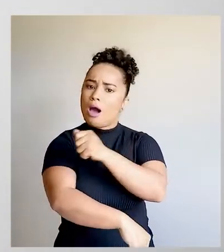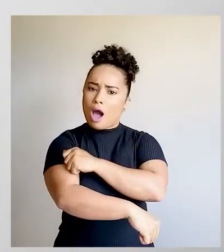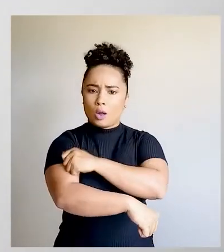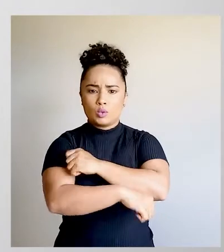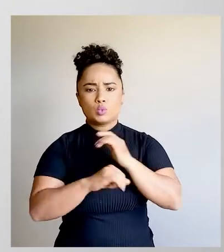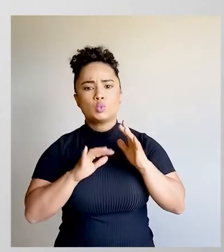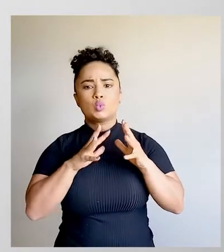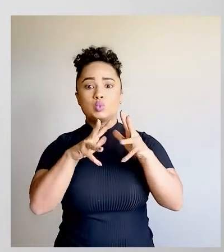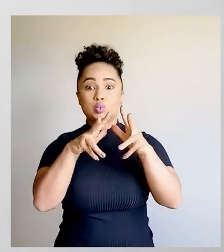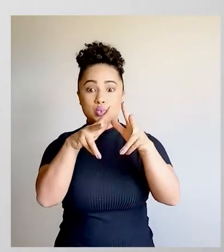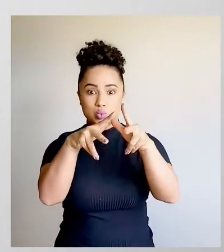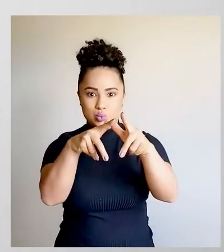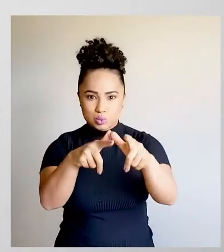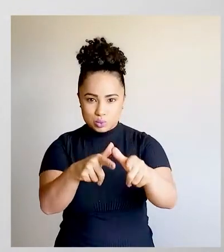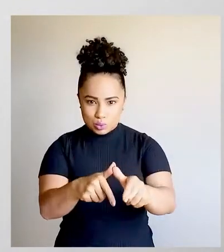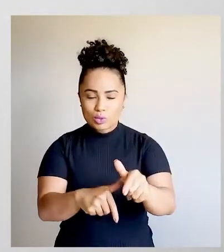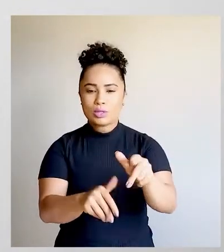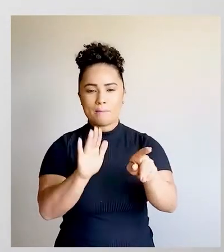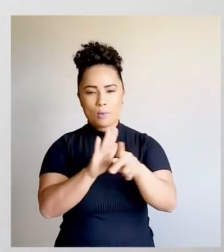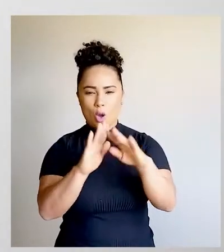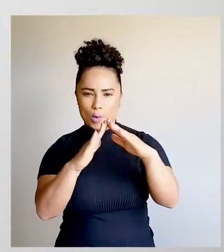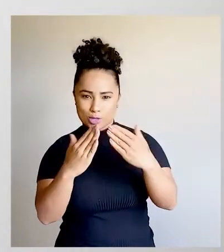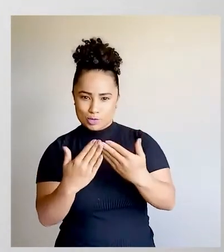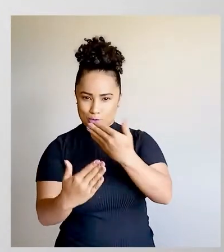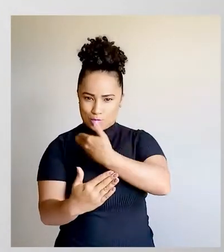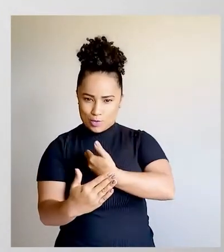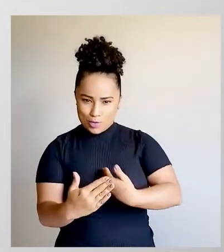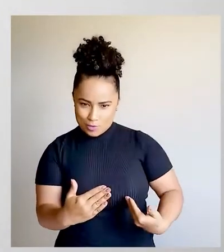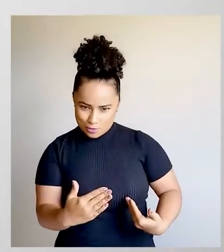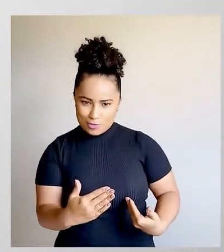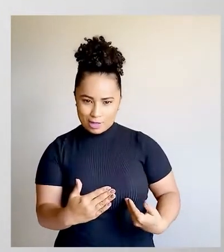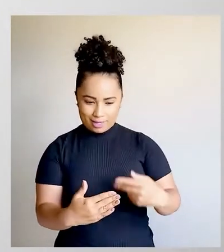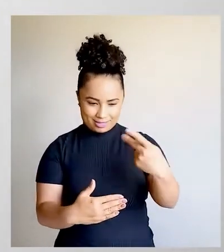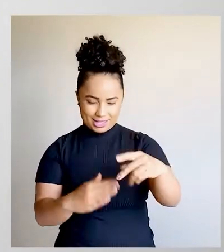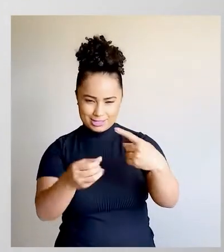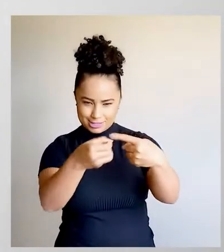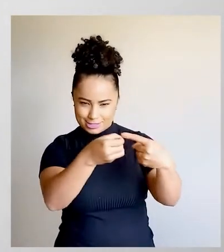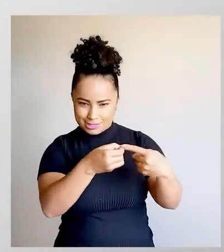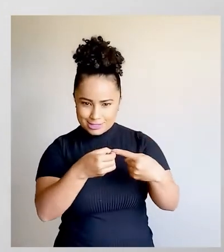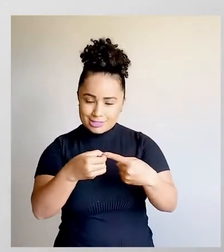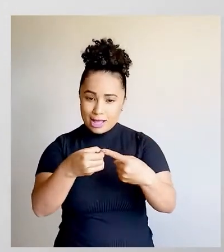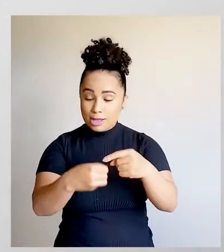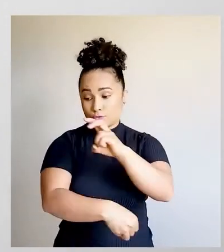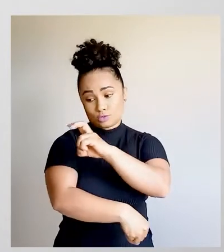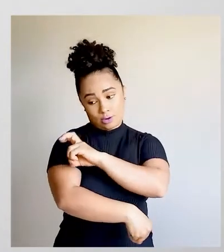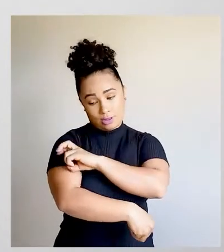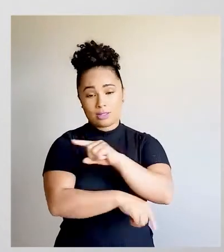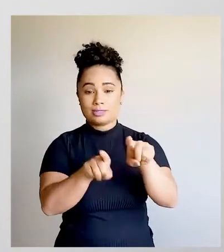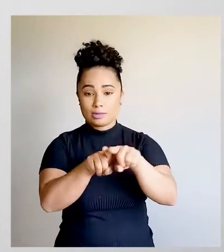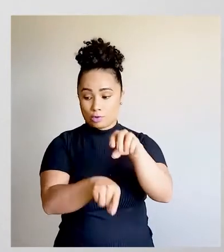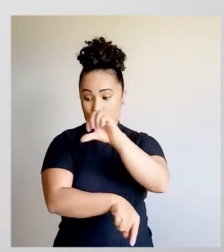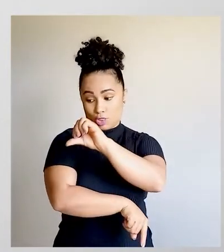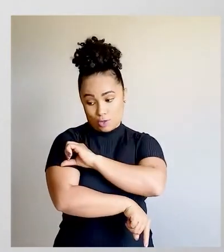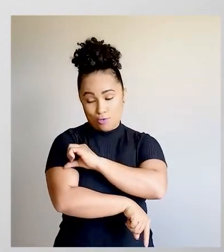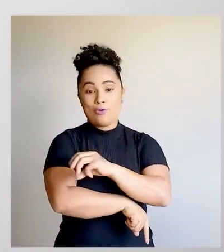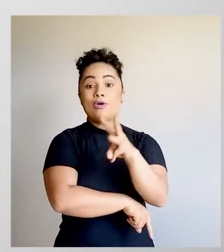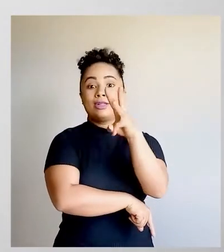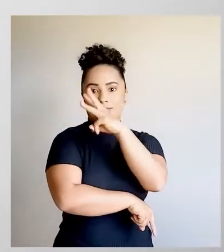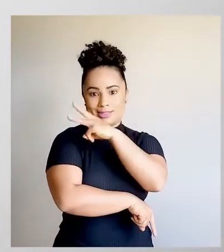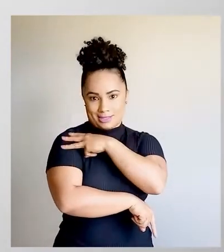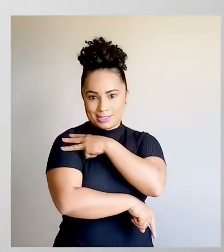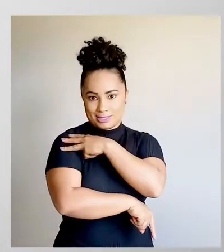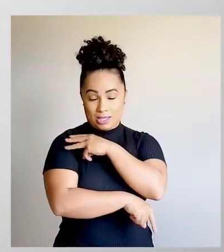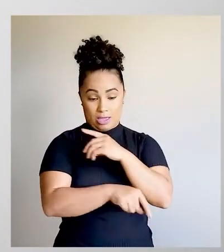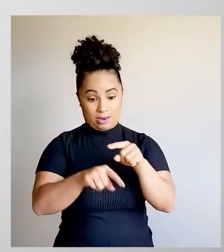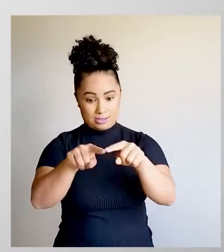da escola pública urbana do quinto e do nono ano do ensino fundamental e do terceiro ano do ensino médio de turmas